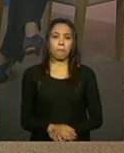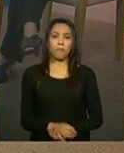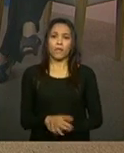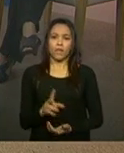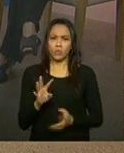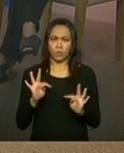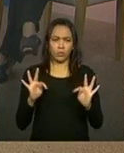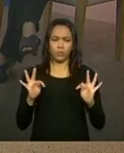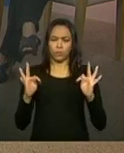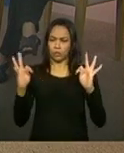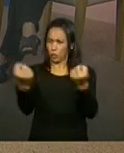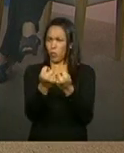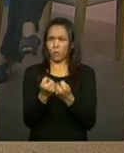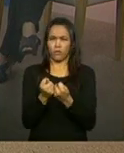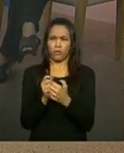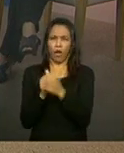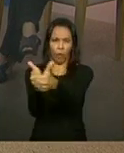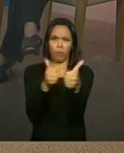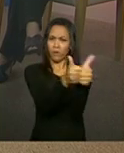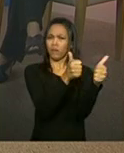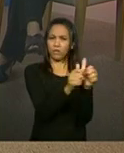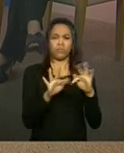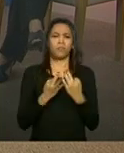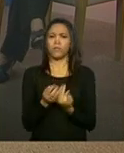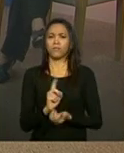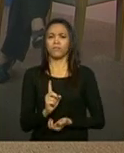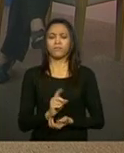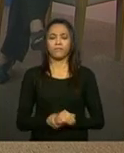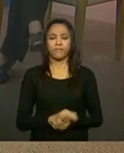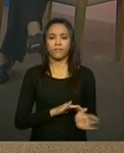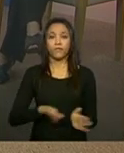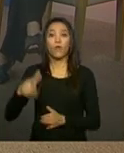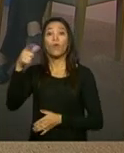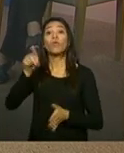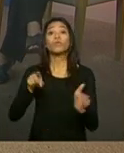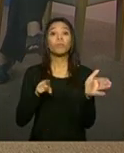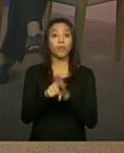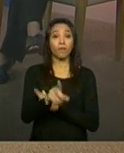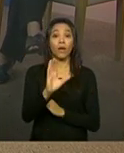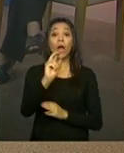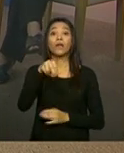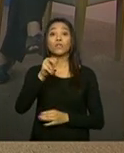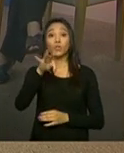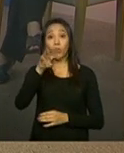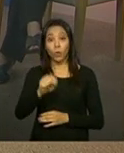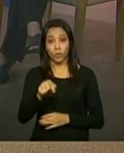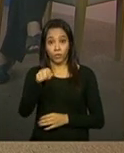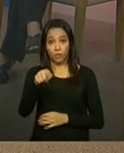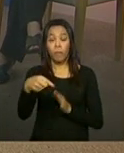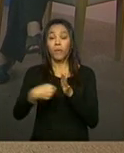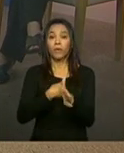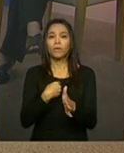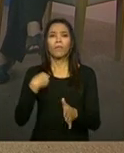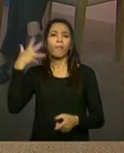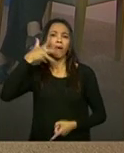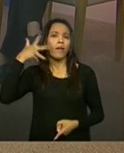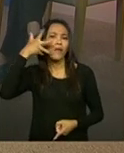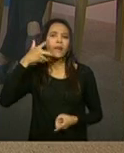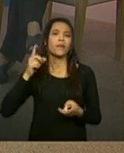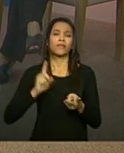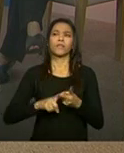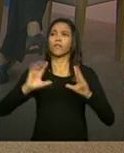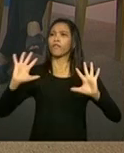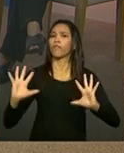atendendo nem acompanhando todas as famílias. Antônio Carlos de Criciúma, Rio Grande do Sul, pergunta Palestras, comemorações,